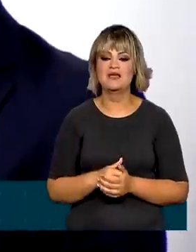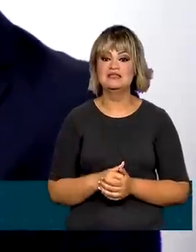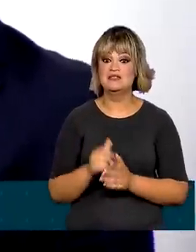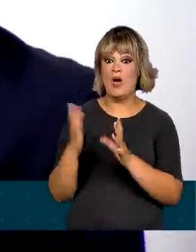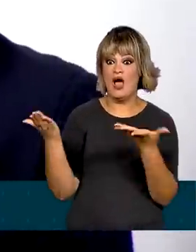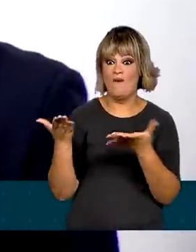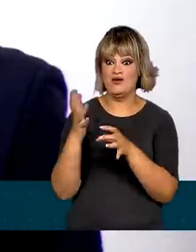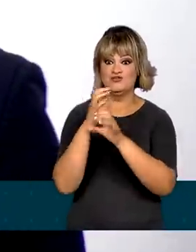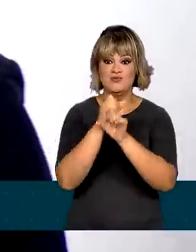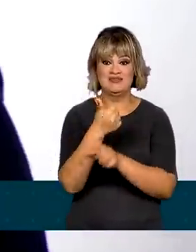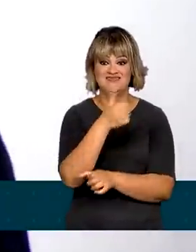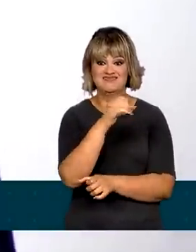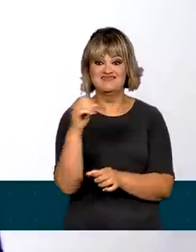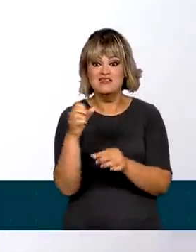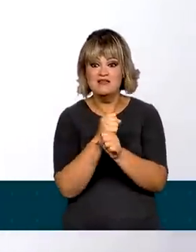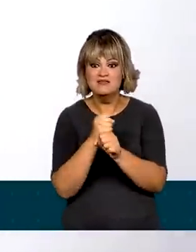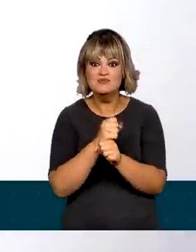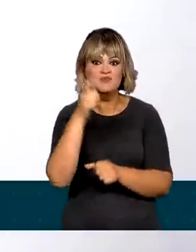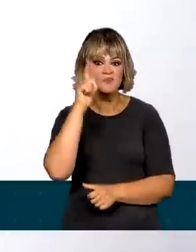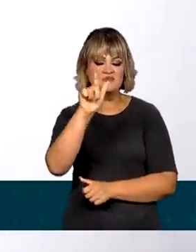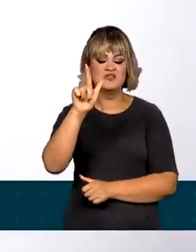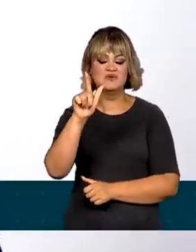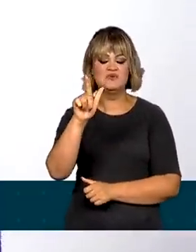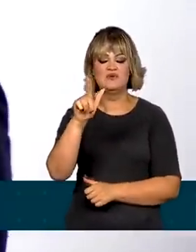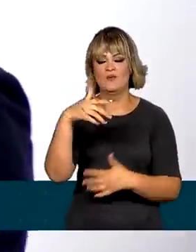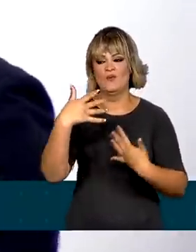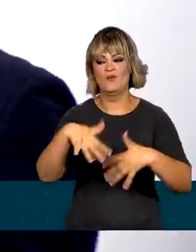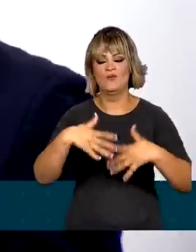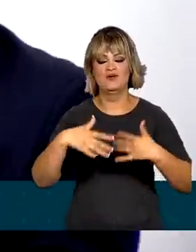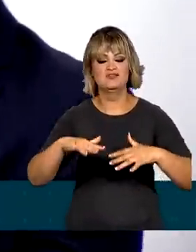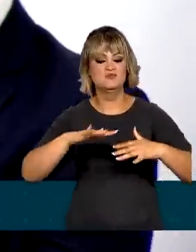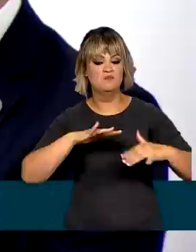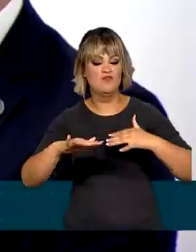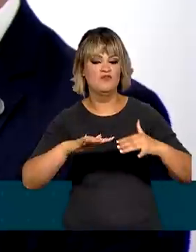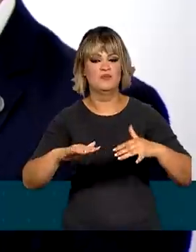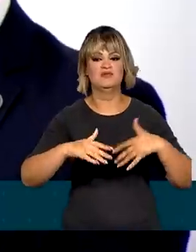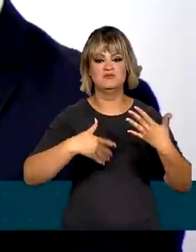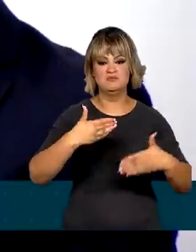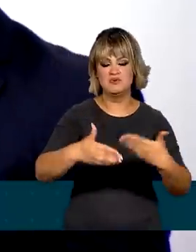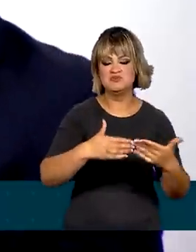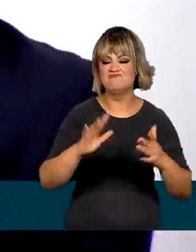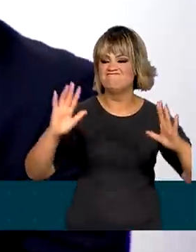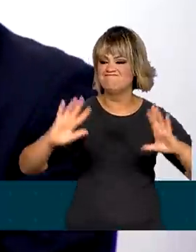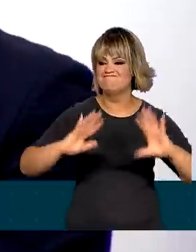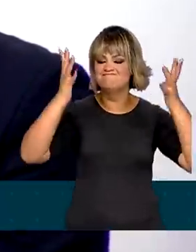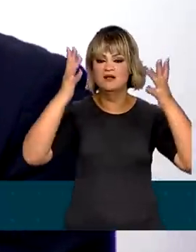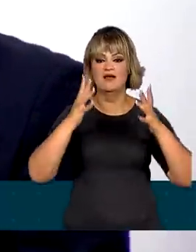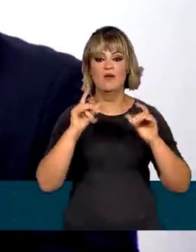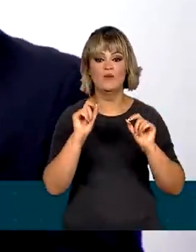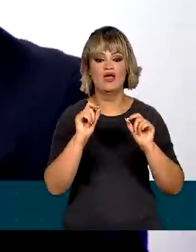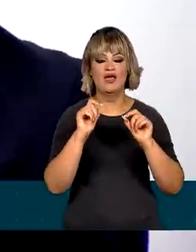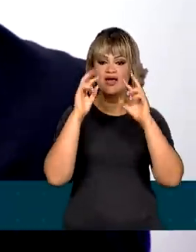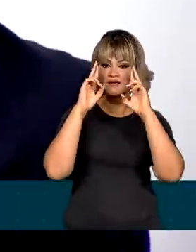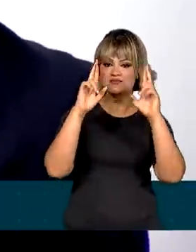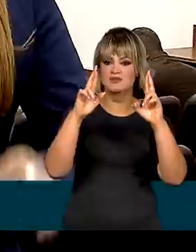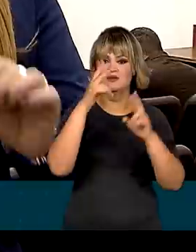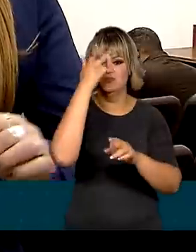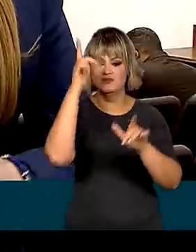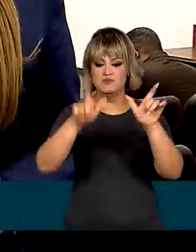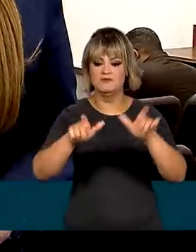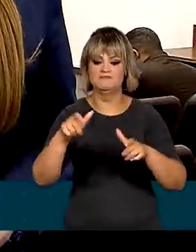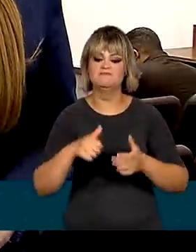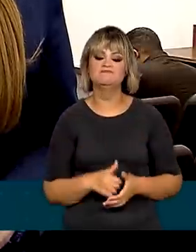100 anos celebram esse movimento, esse processo de respeito ao trabalhador.